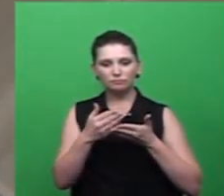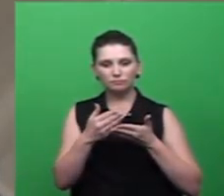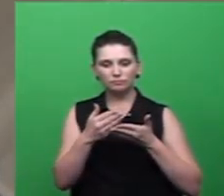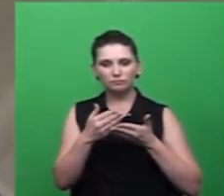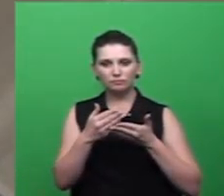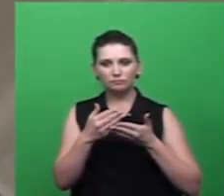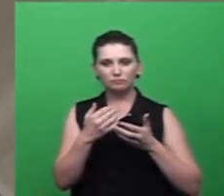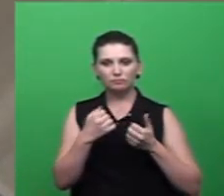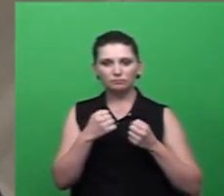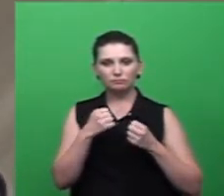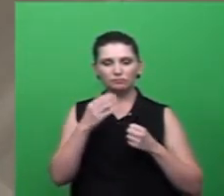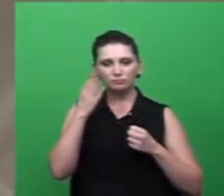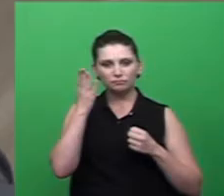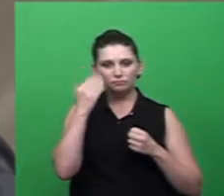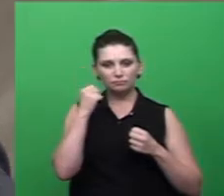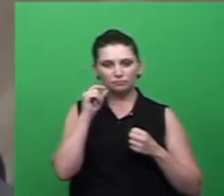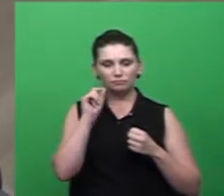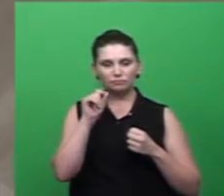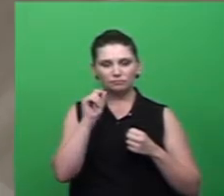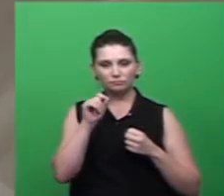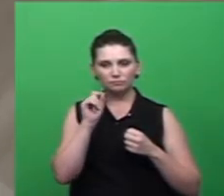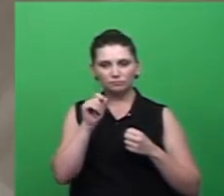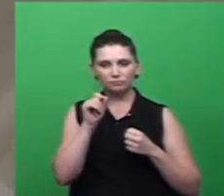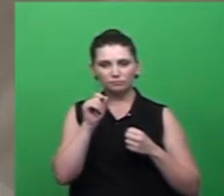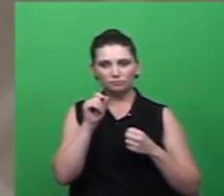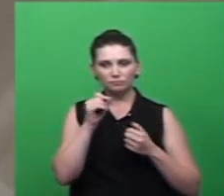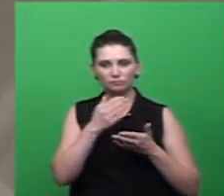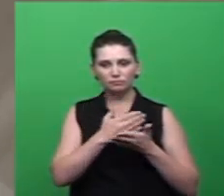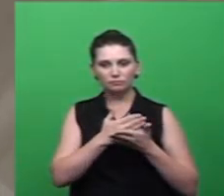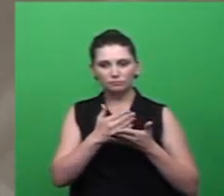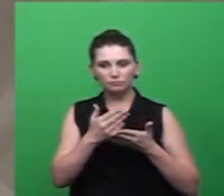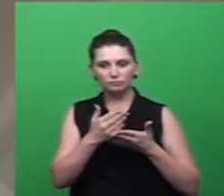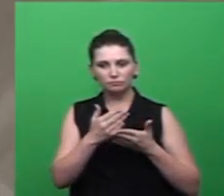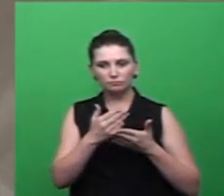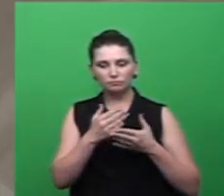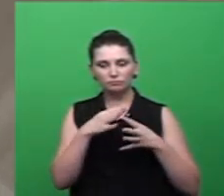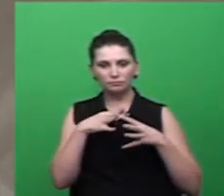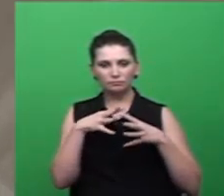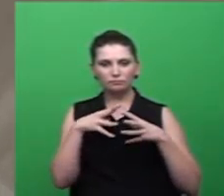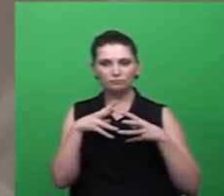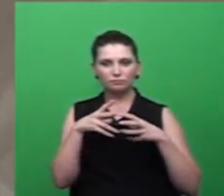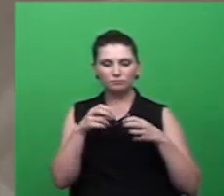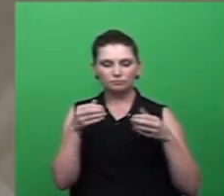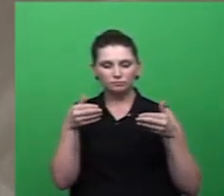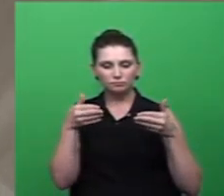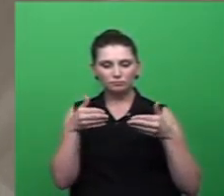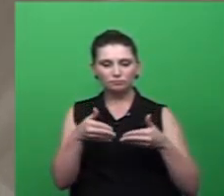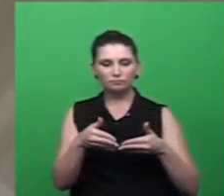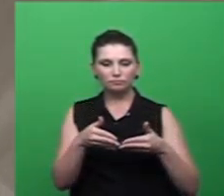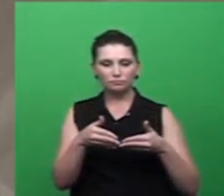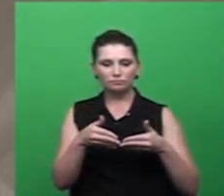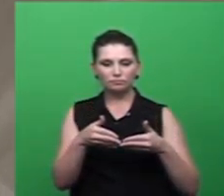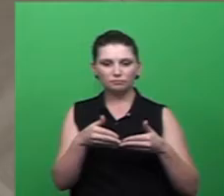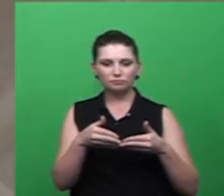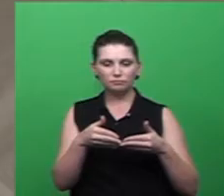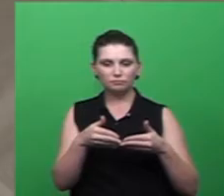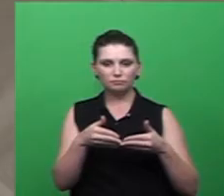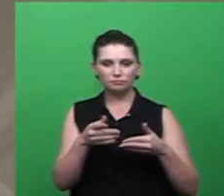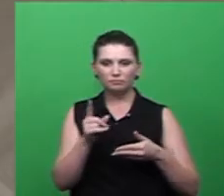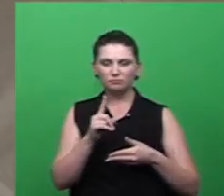no intuito de tu tomar medidas direcionadas e diretas para que não seja